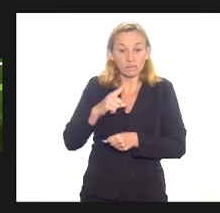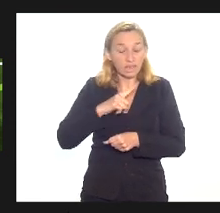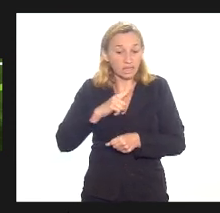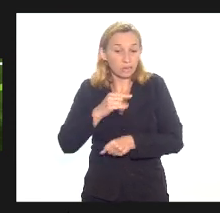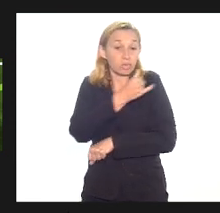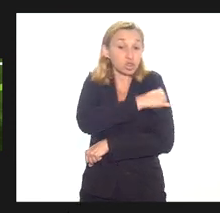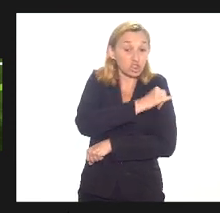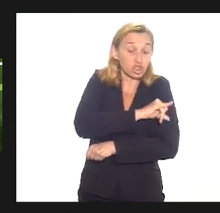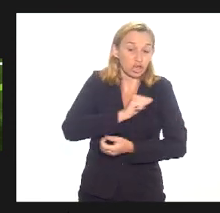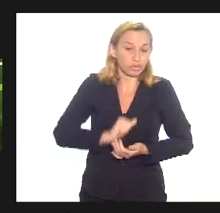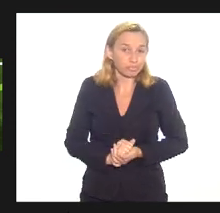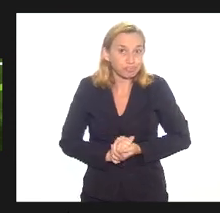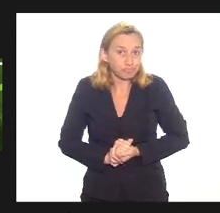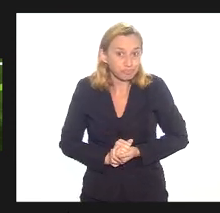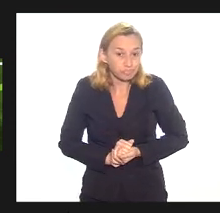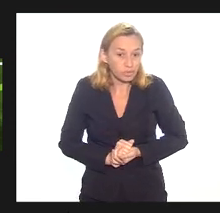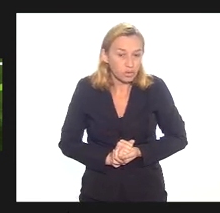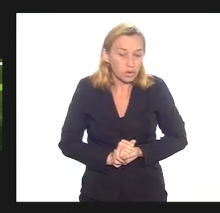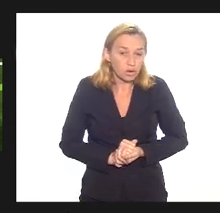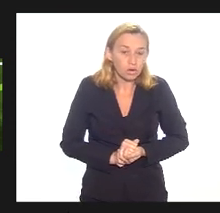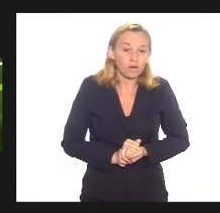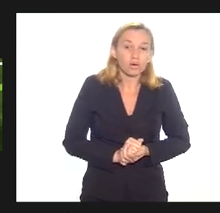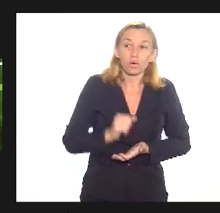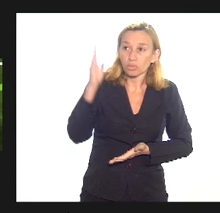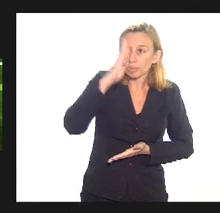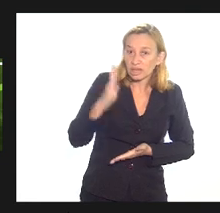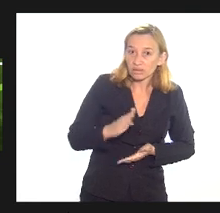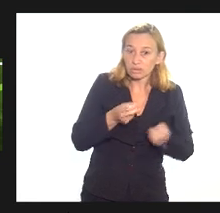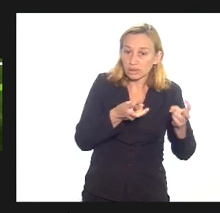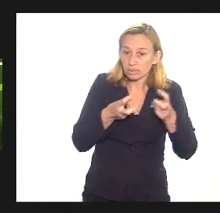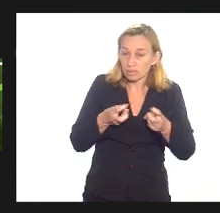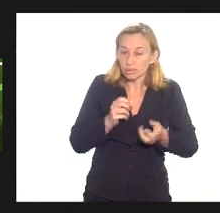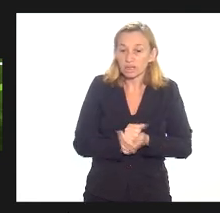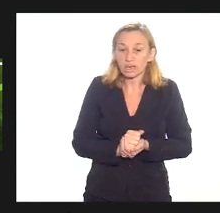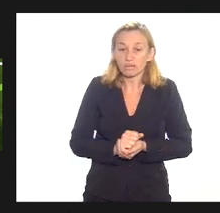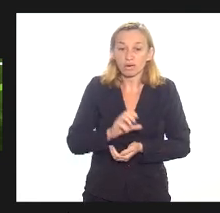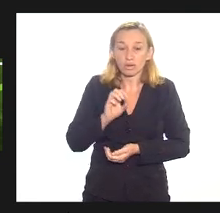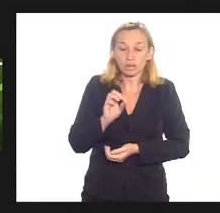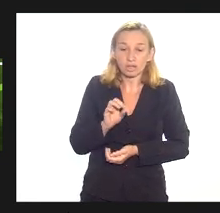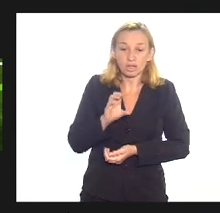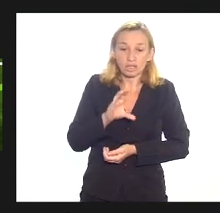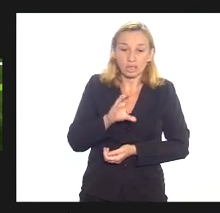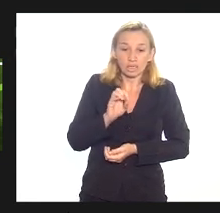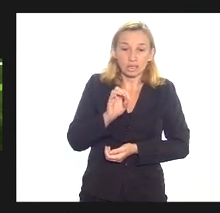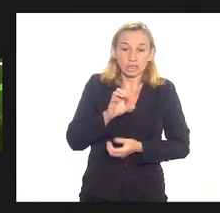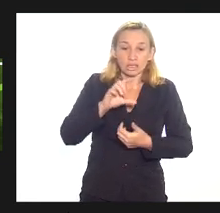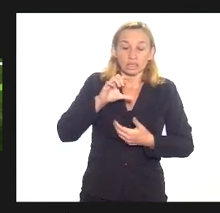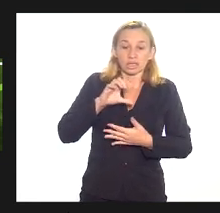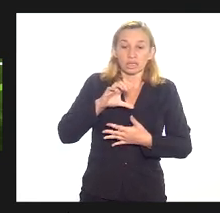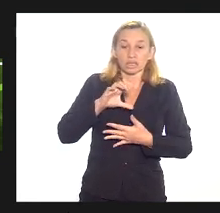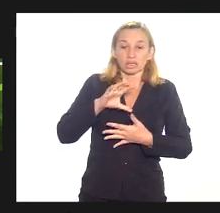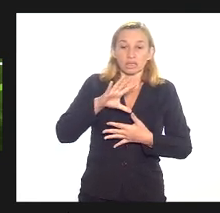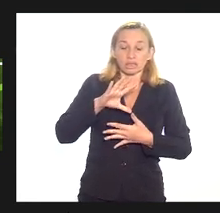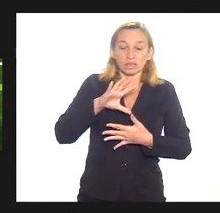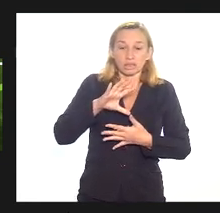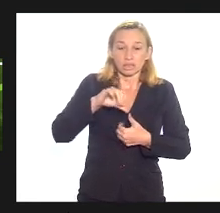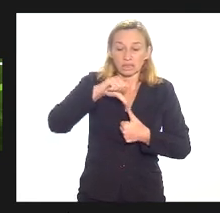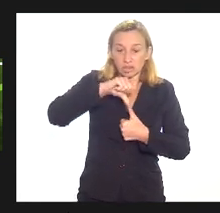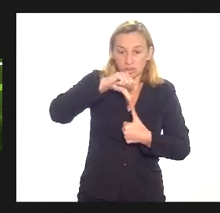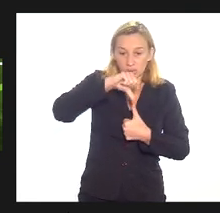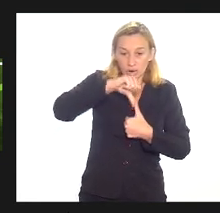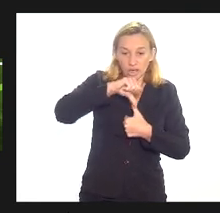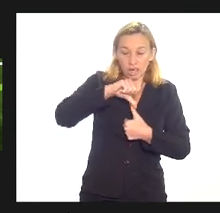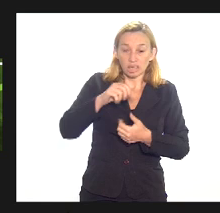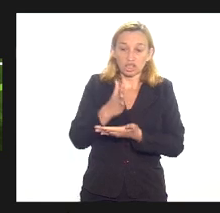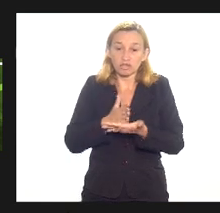Janeiro o resto do Brasil você pega o centro-oeste está bem definido com o agronegócio você pega São Paulo com o